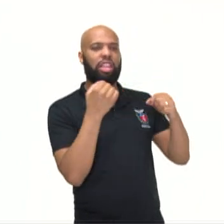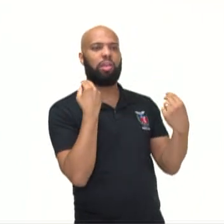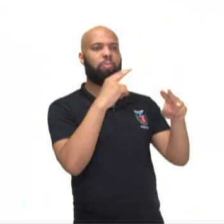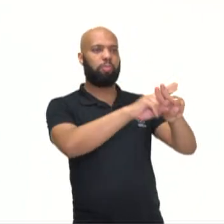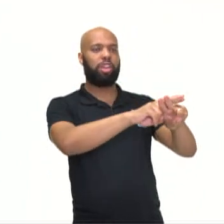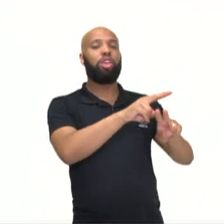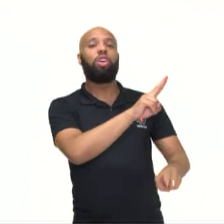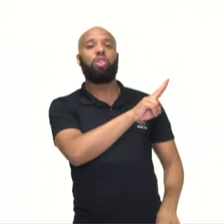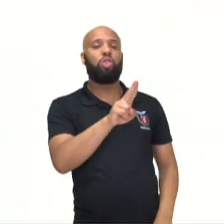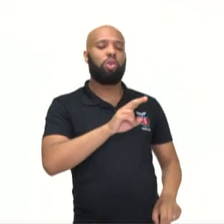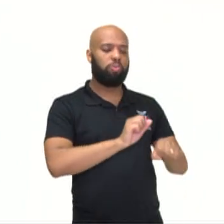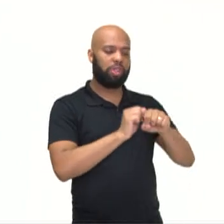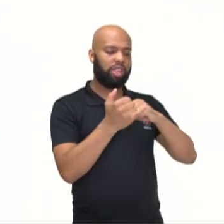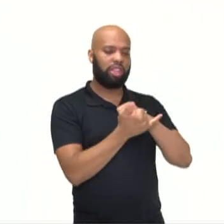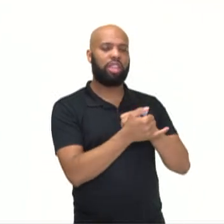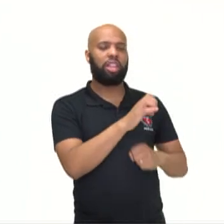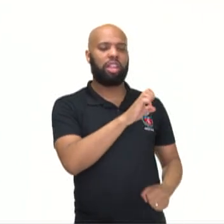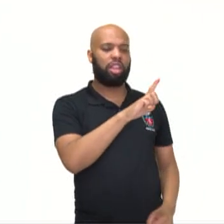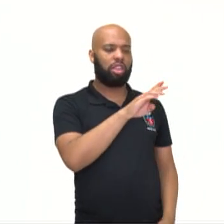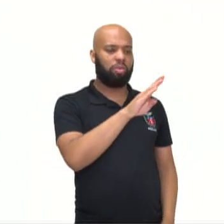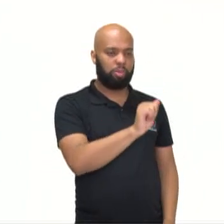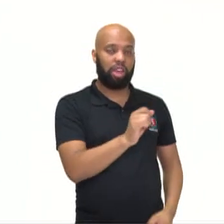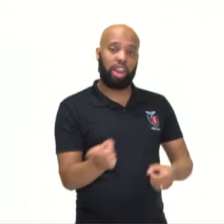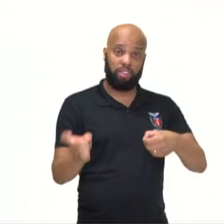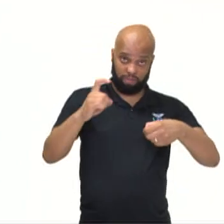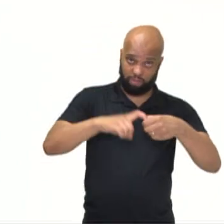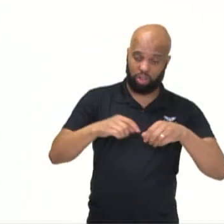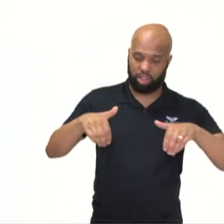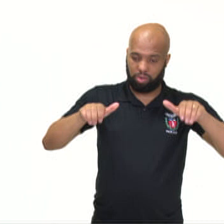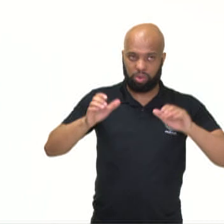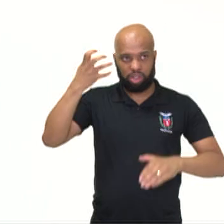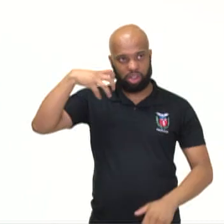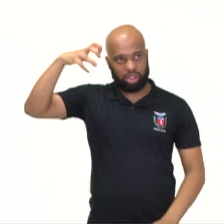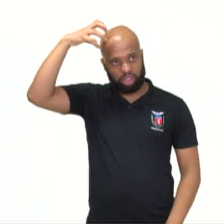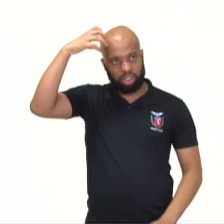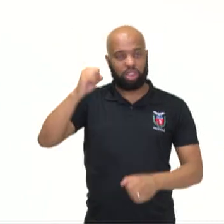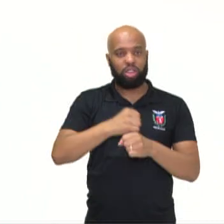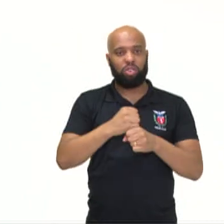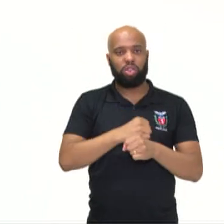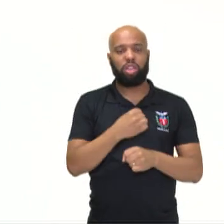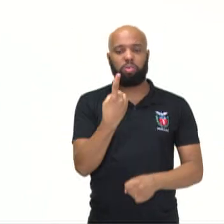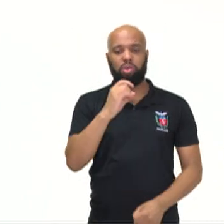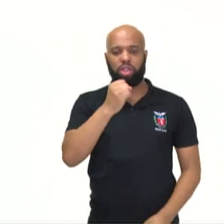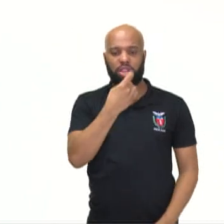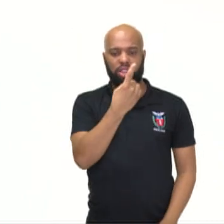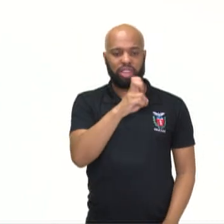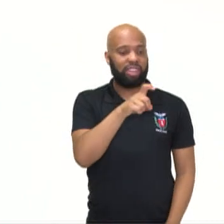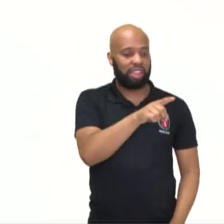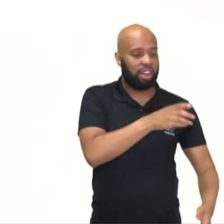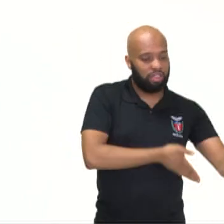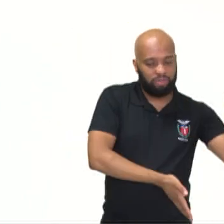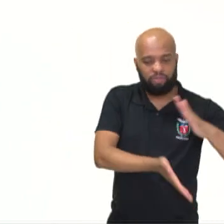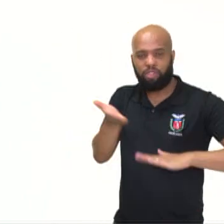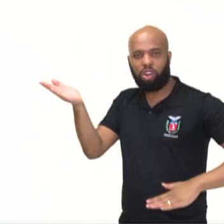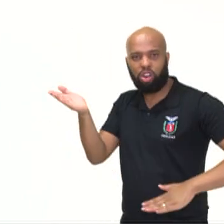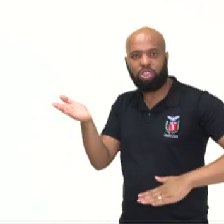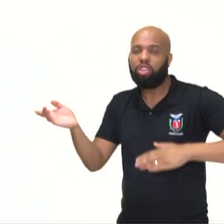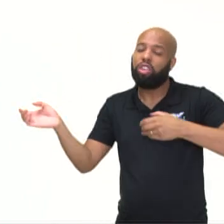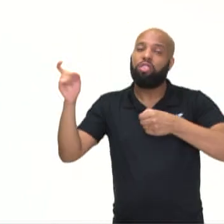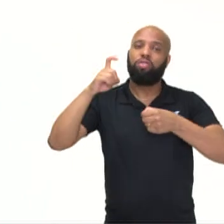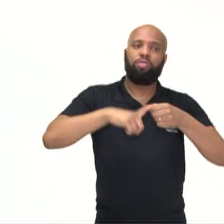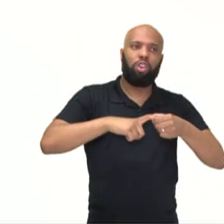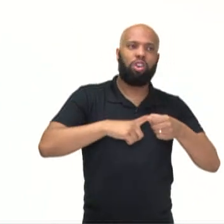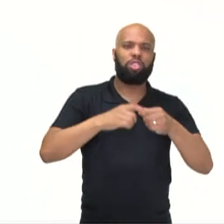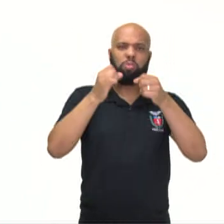onde vai ser restaurada a monarquia. Em 1815, Napoleão vai fugir da prisão na Ilha de Elba e vai